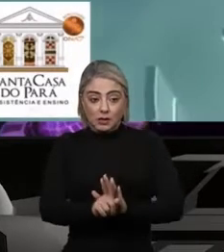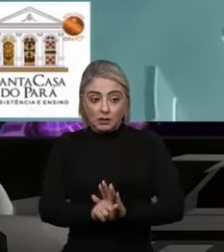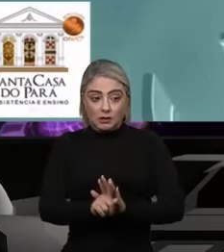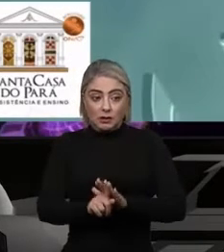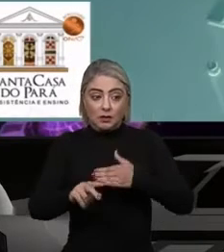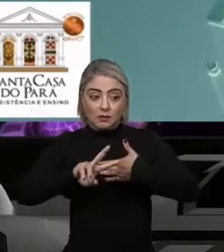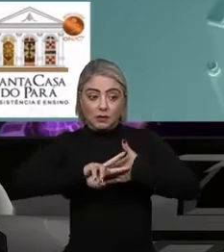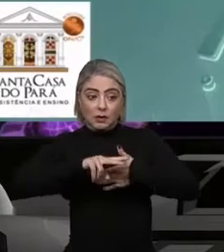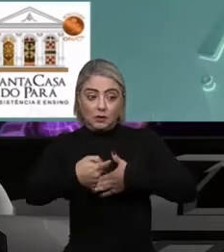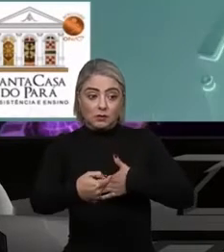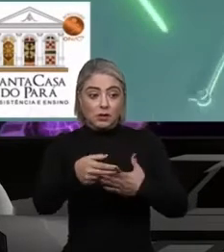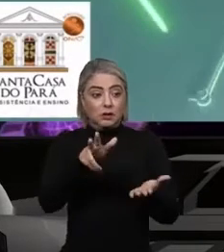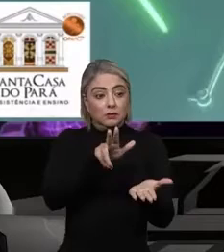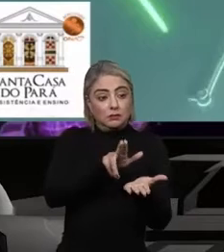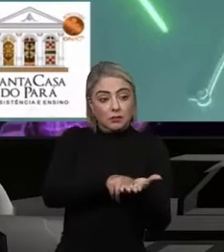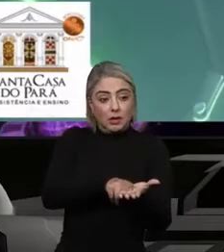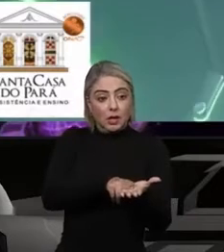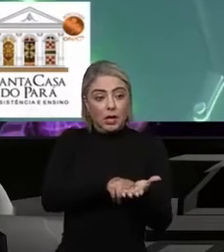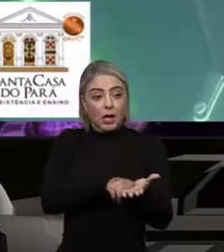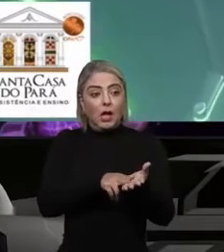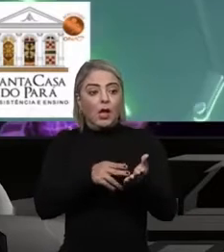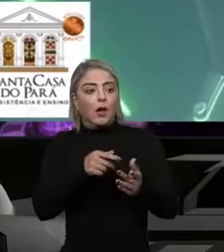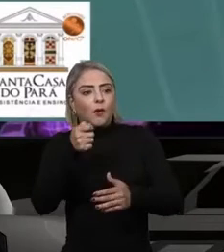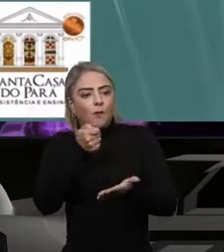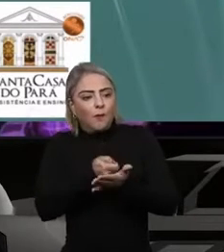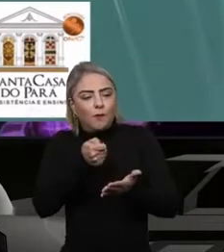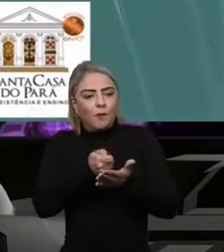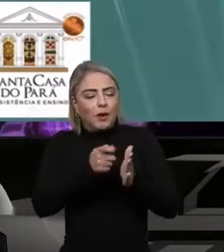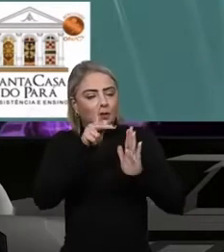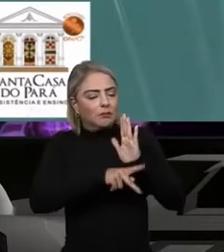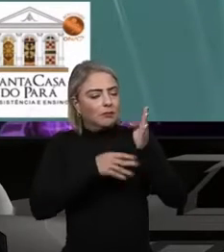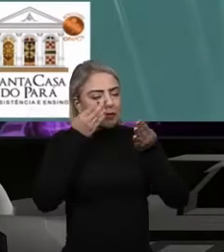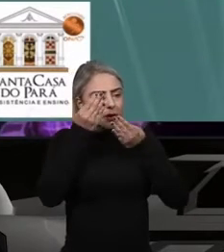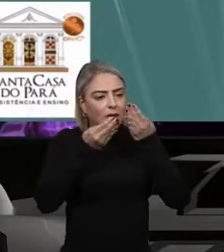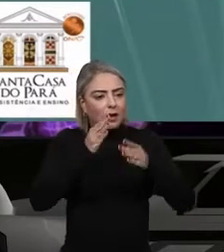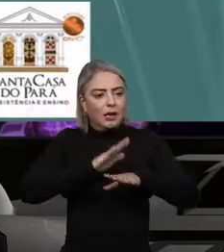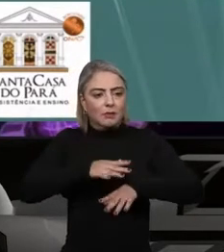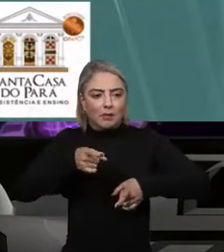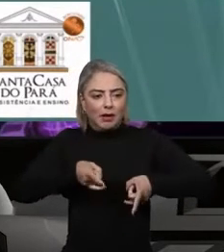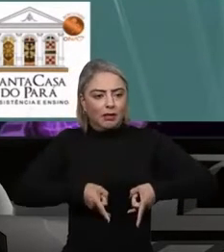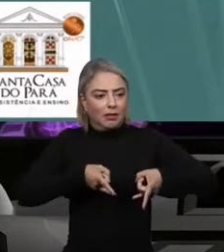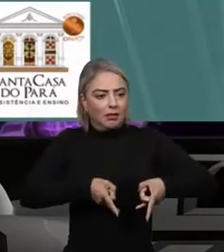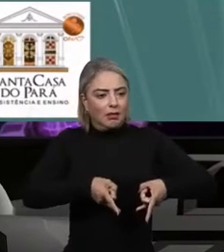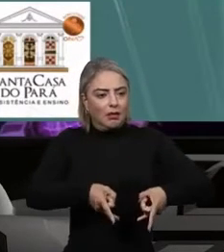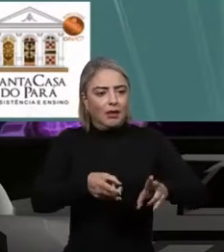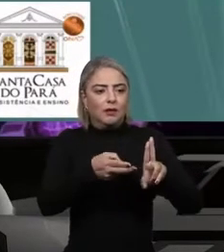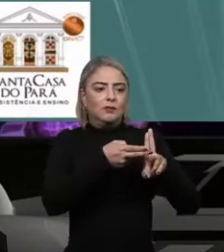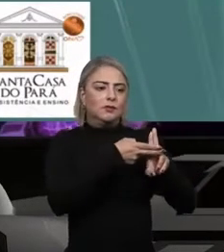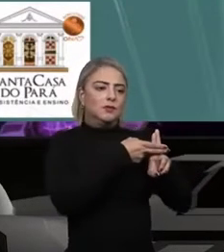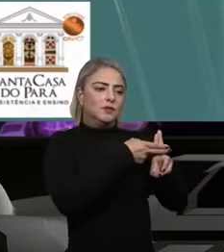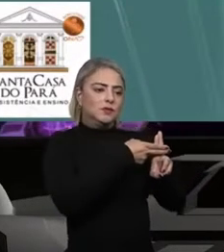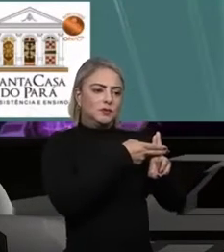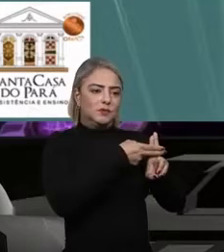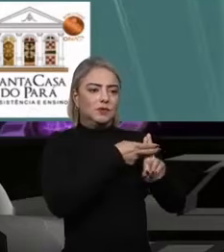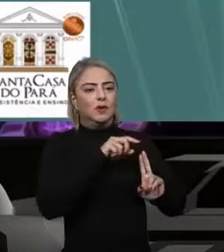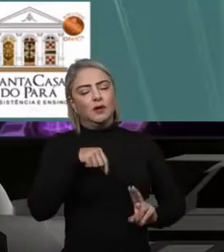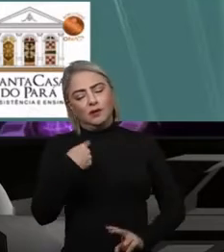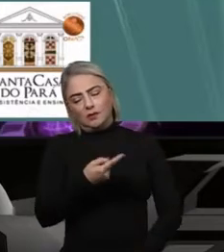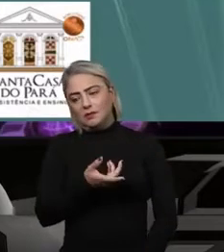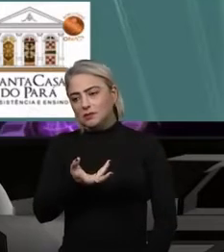permanência, é cumprimento do plano terapêutico e é mais leito para os pacientes do SUS, que é o que a gente quer